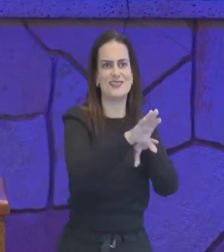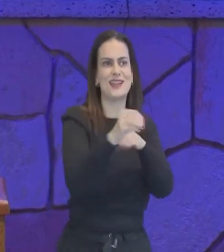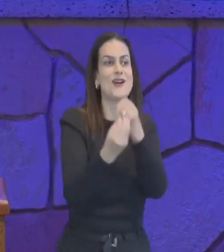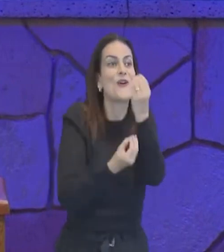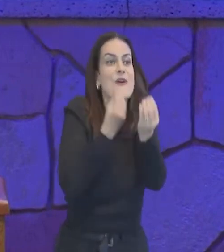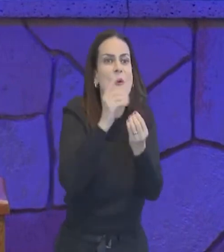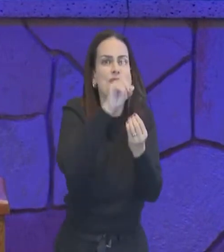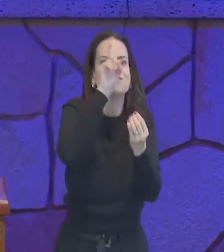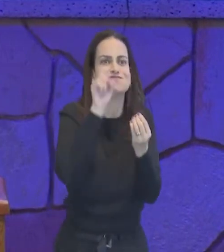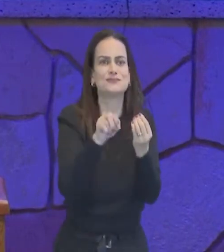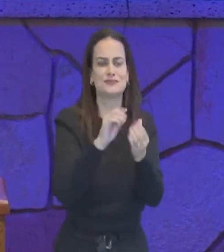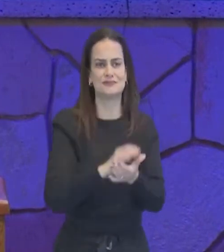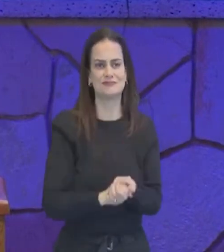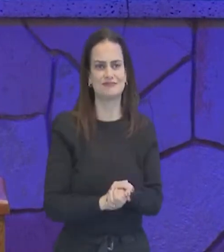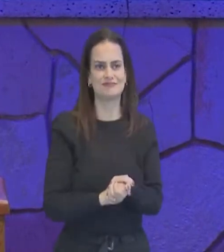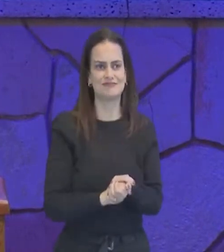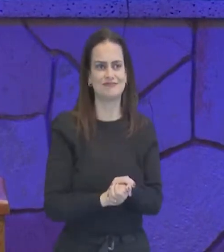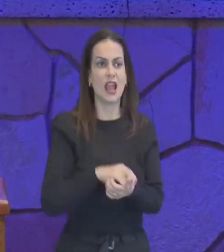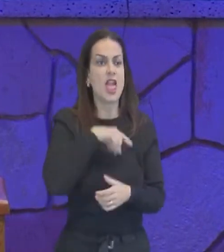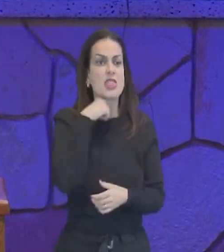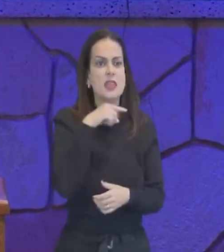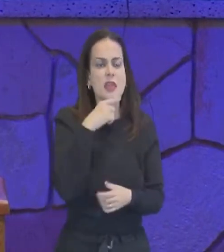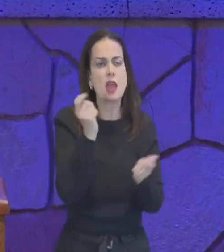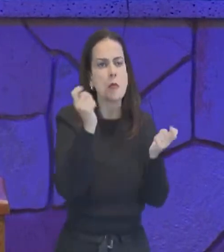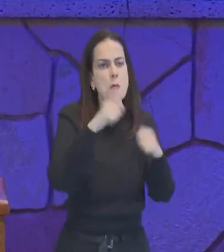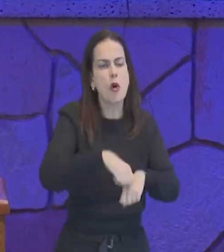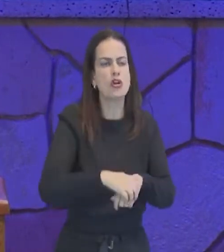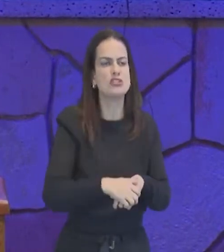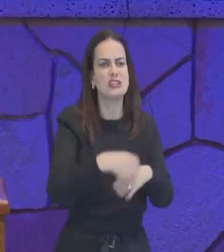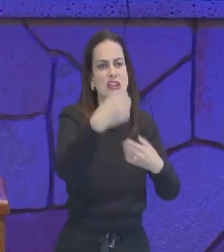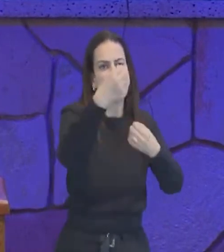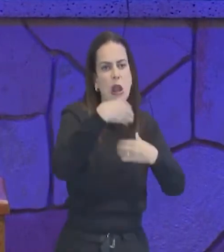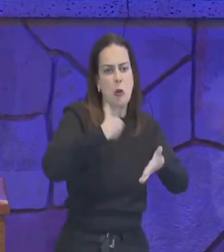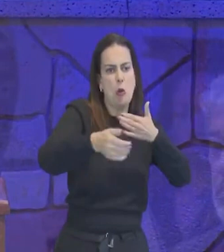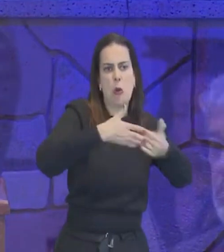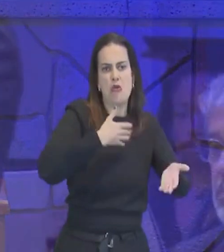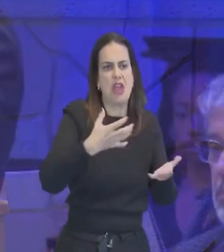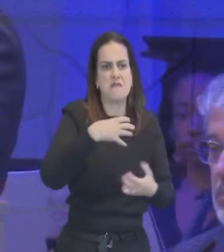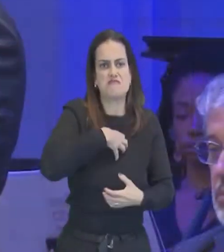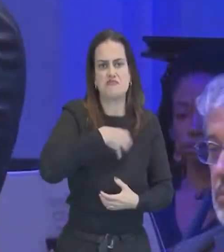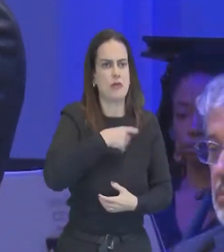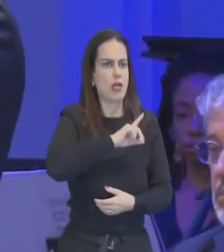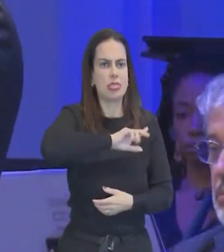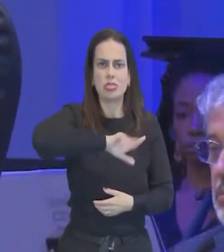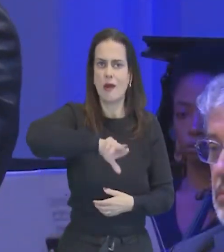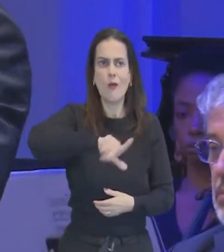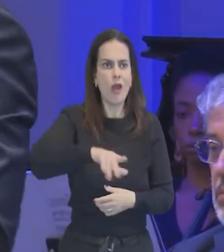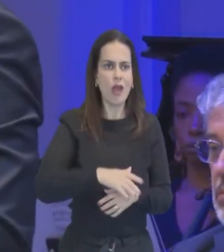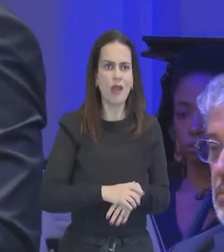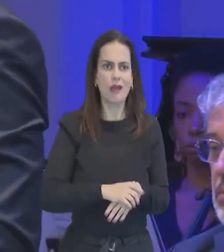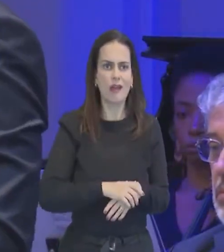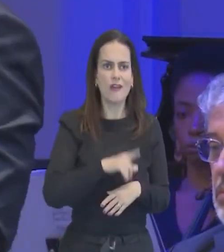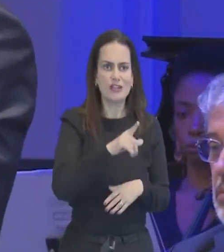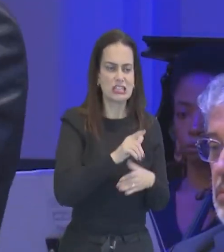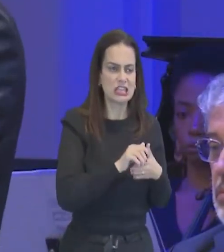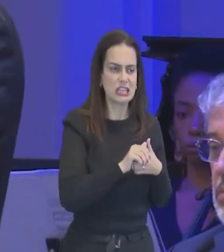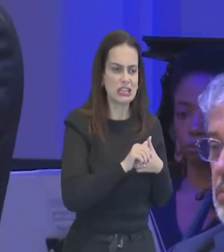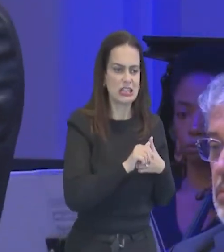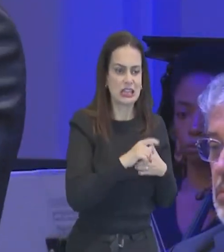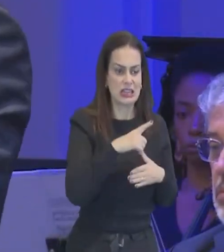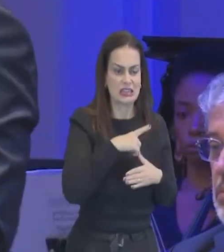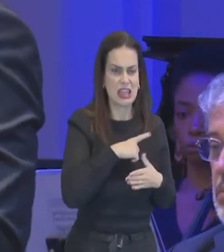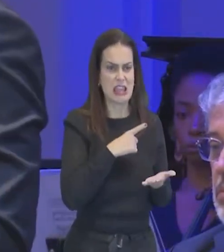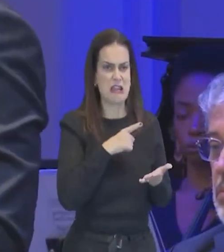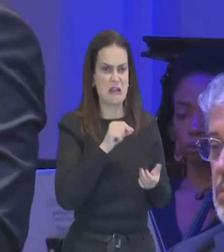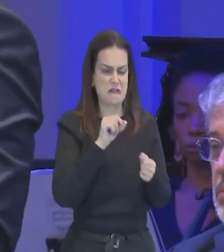É bem verdade que ninguém gosta de ser instruído de qualquer maneira, não é verdade? Você conduz o seu automóvel, você comete